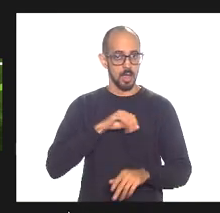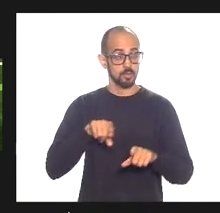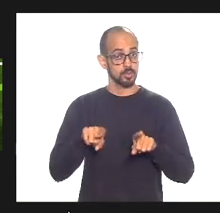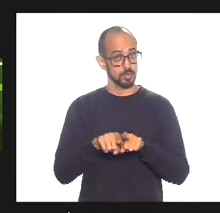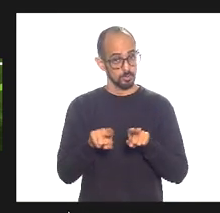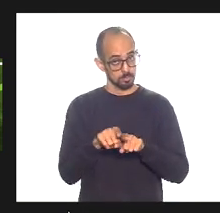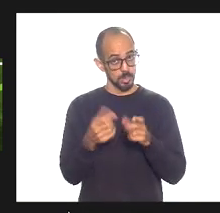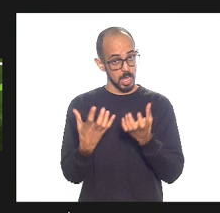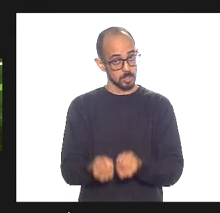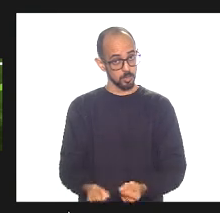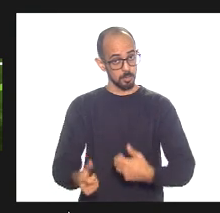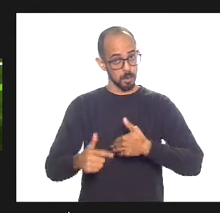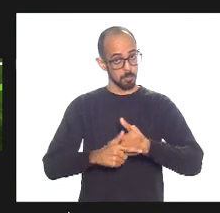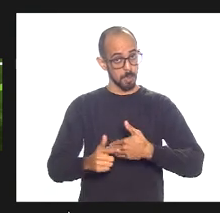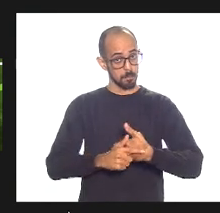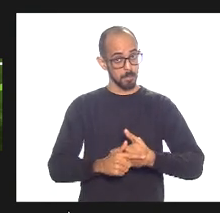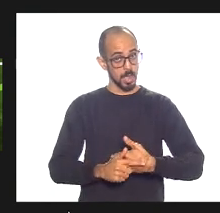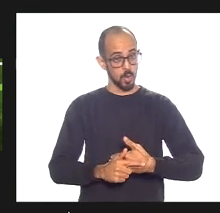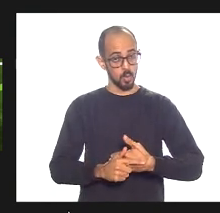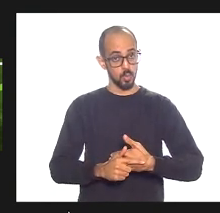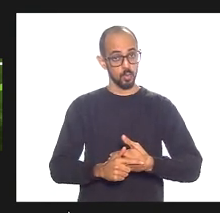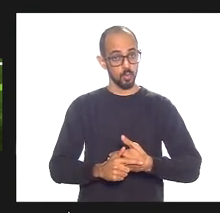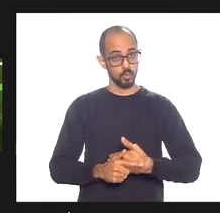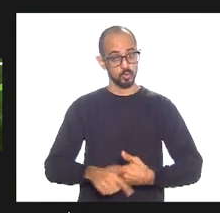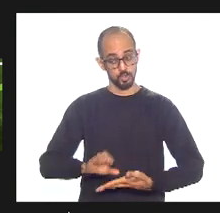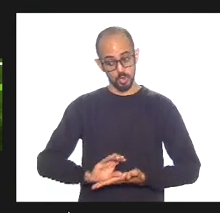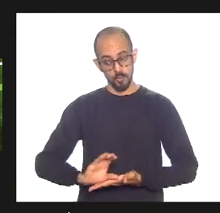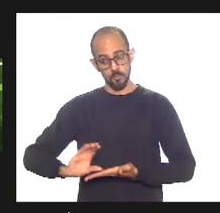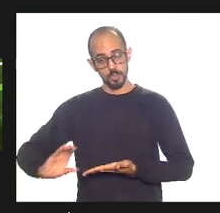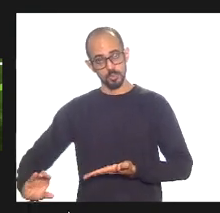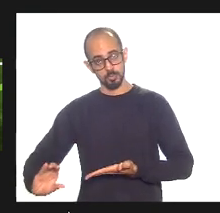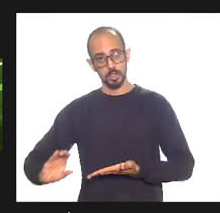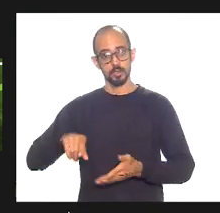investimentos cumprir o seu papel com a área